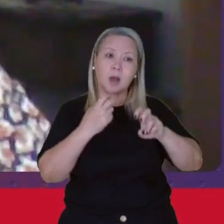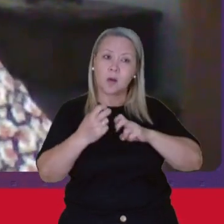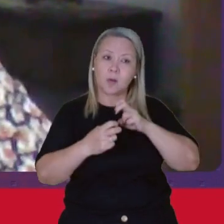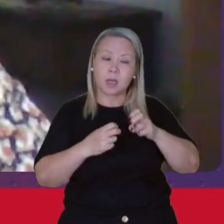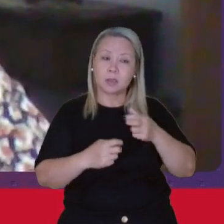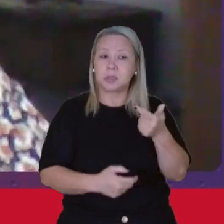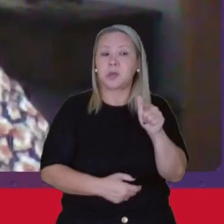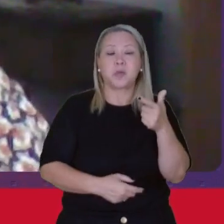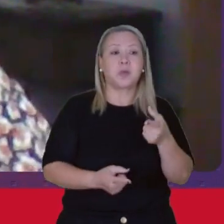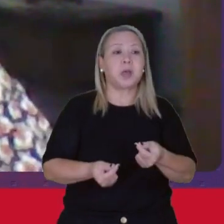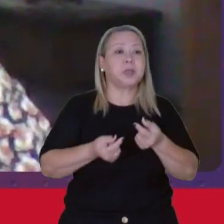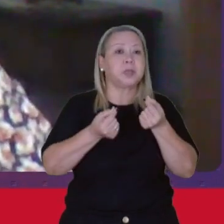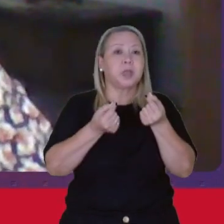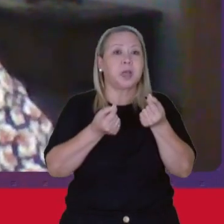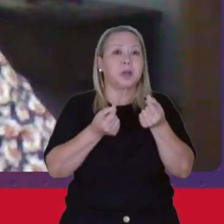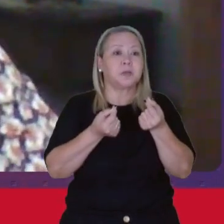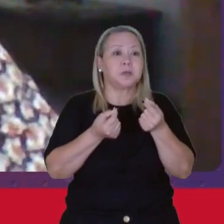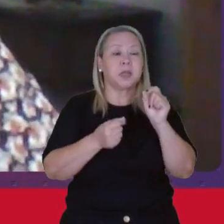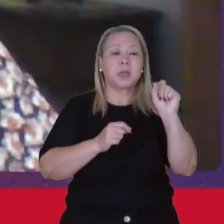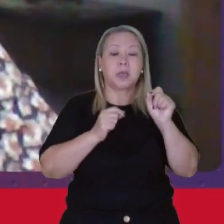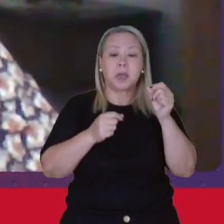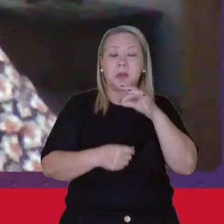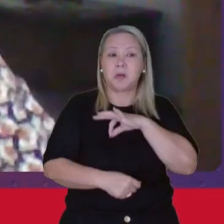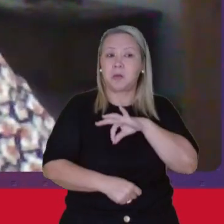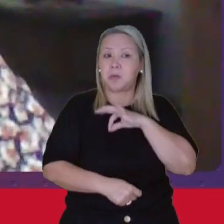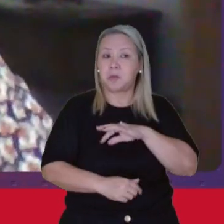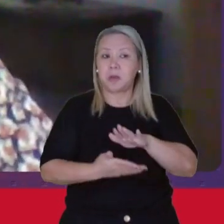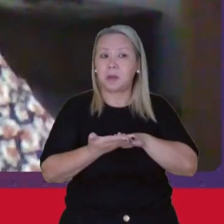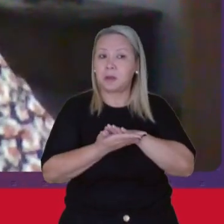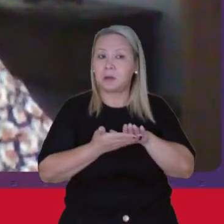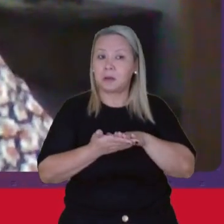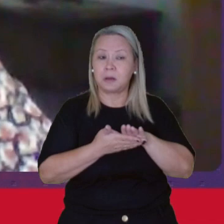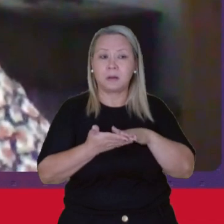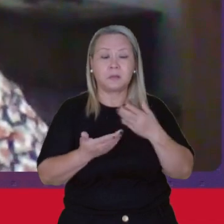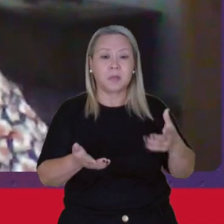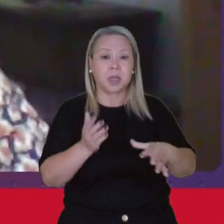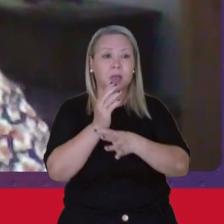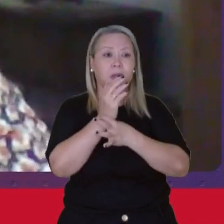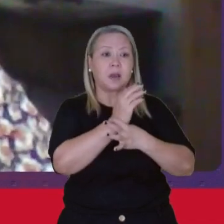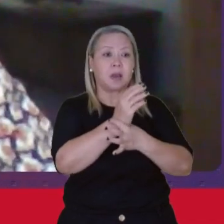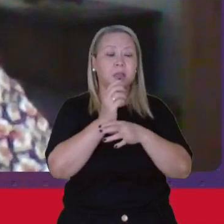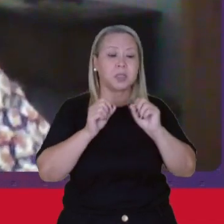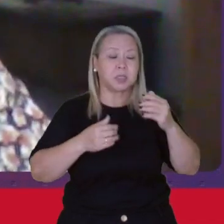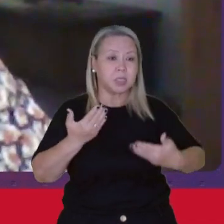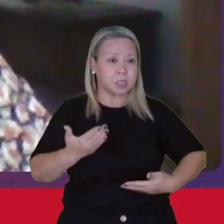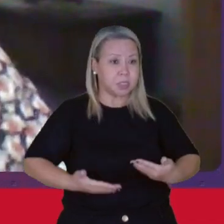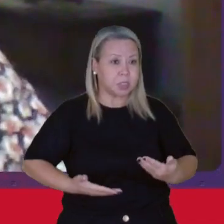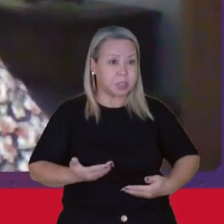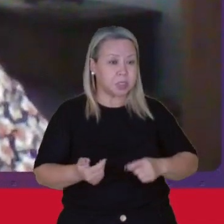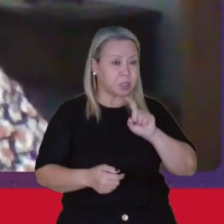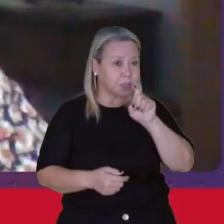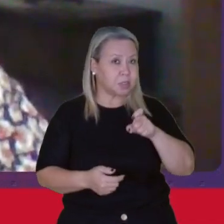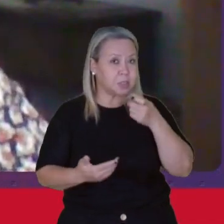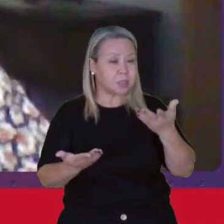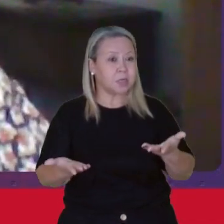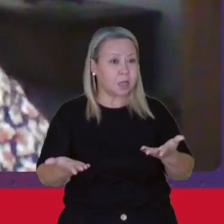tem dinheiro Quem não tem renda Tem que garantir Que esses serviços Sejam